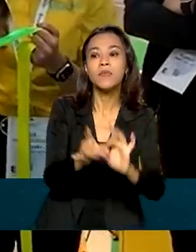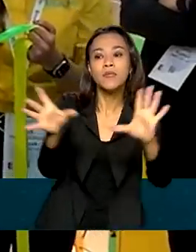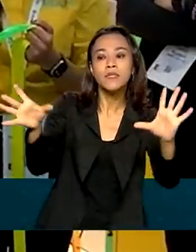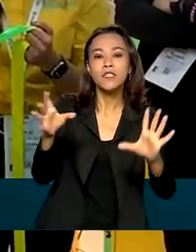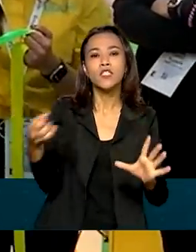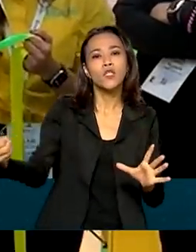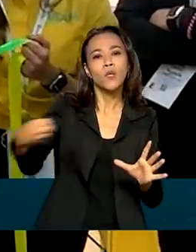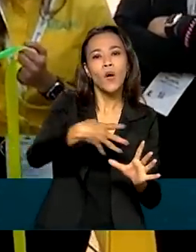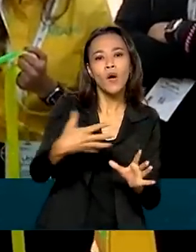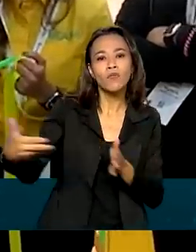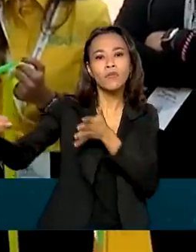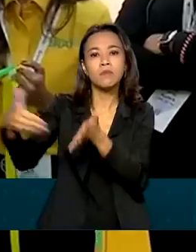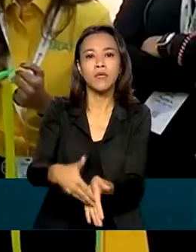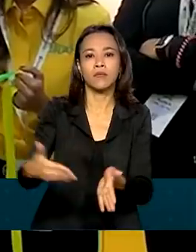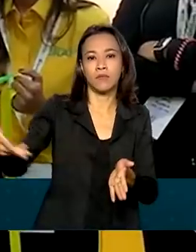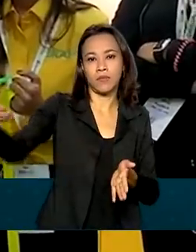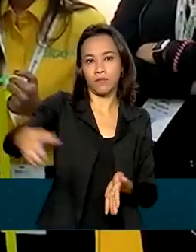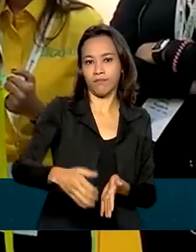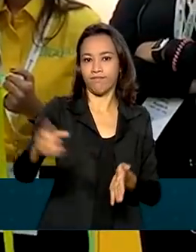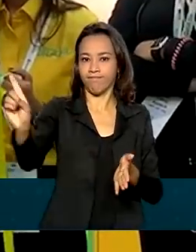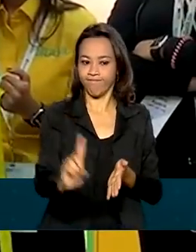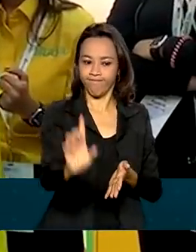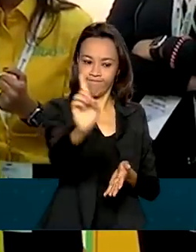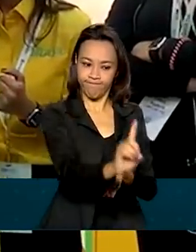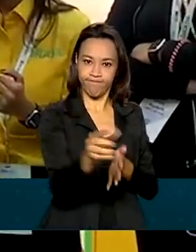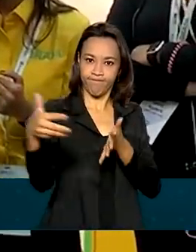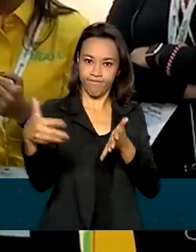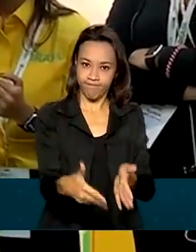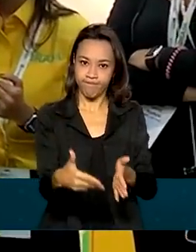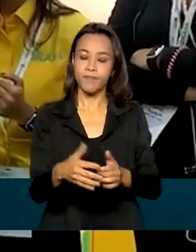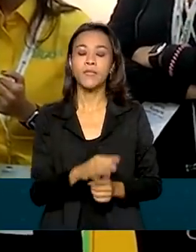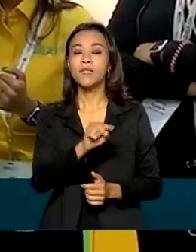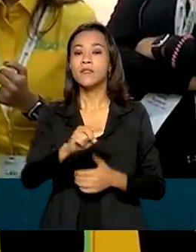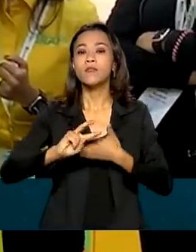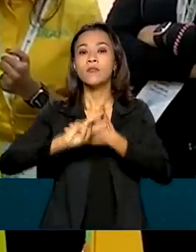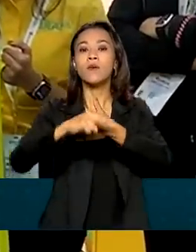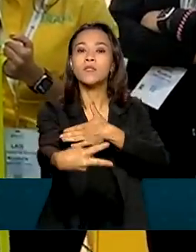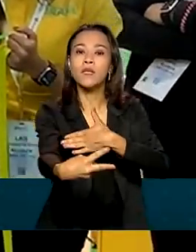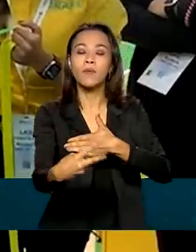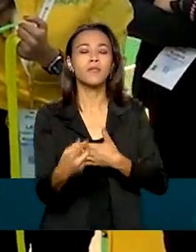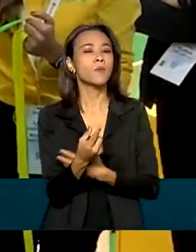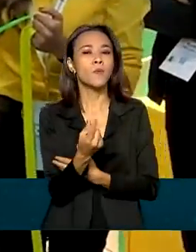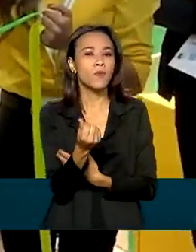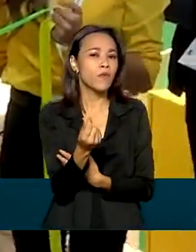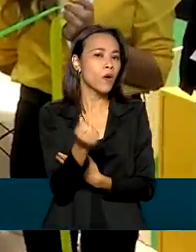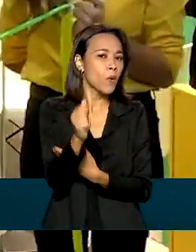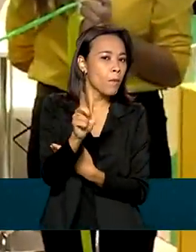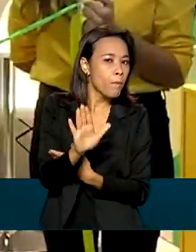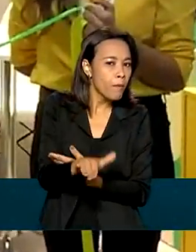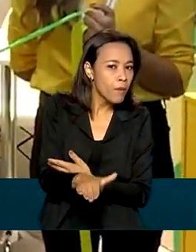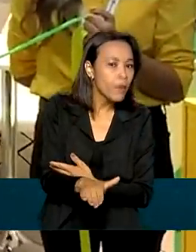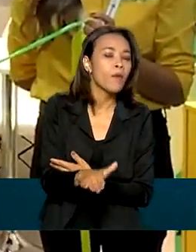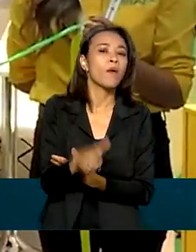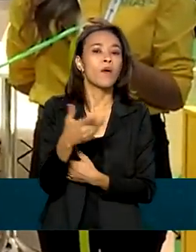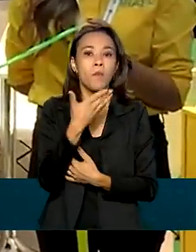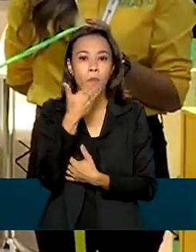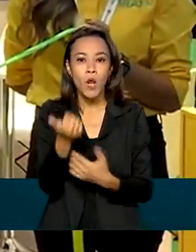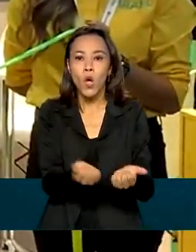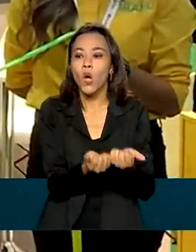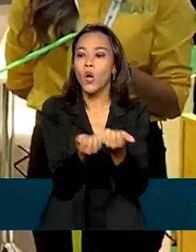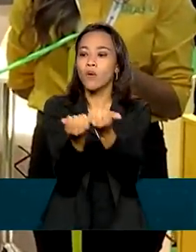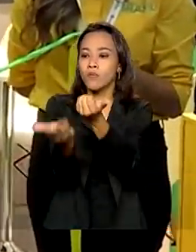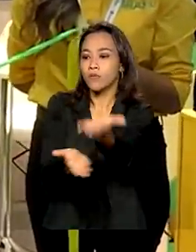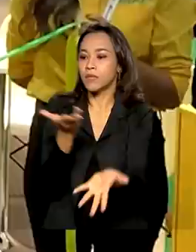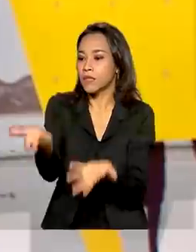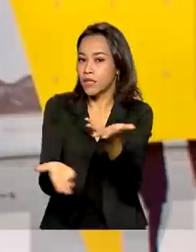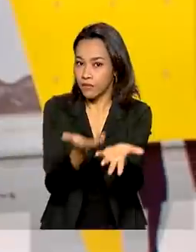novos atores e investimentos. O que resultará em preços menores e melhores serviços aos nossos